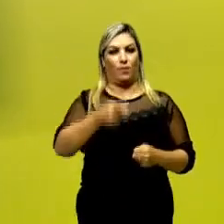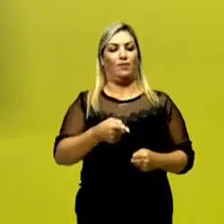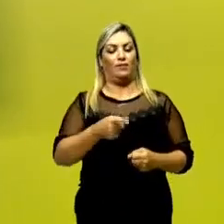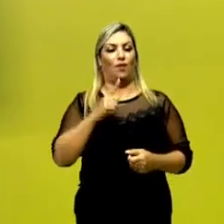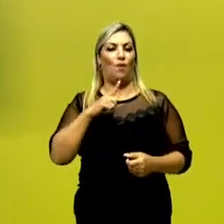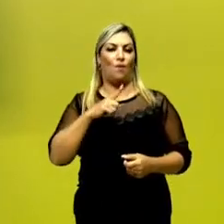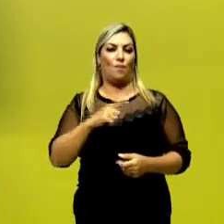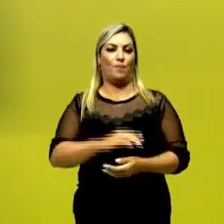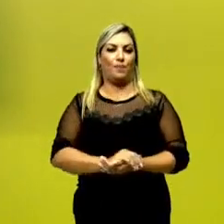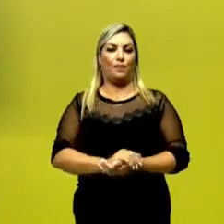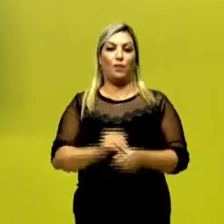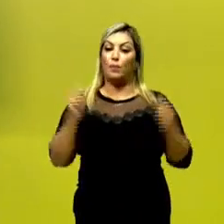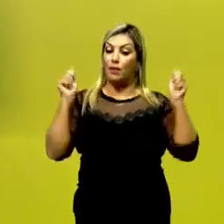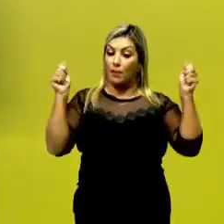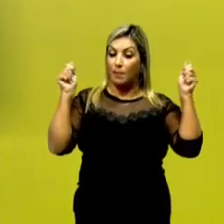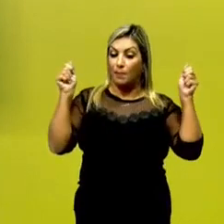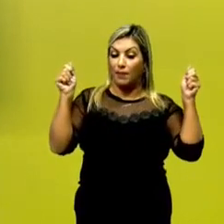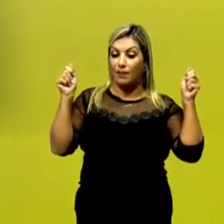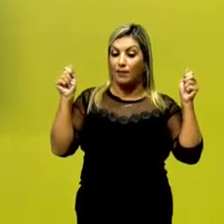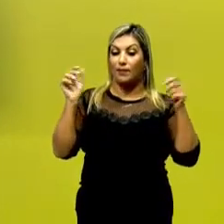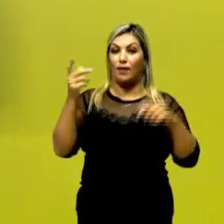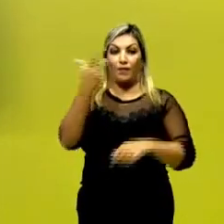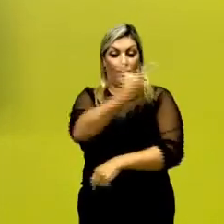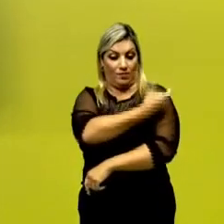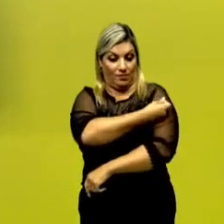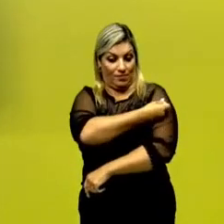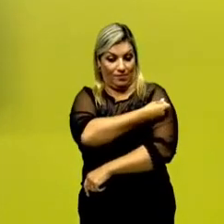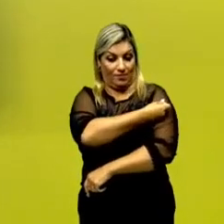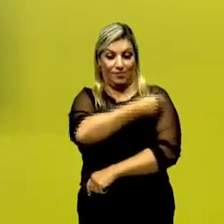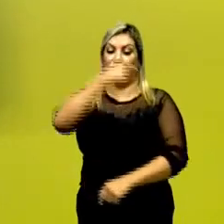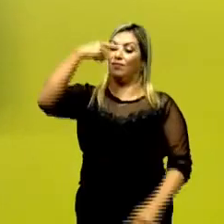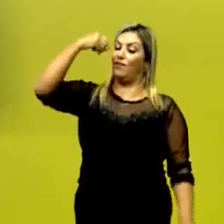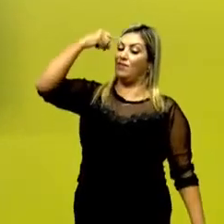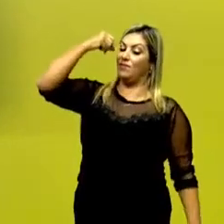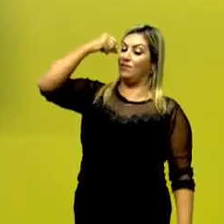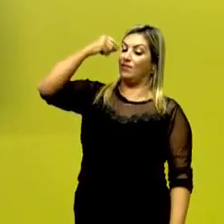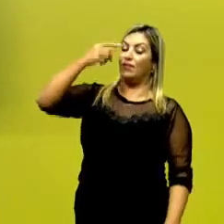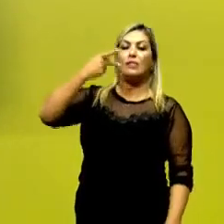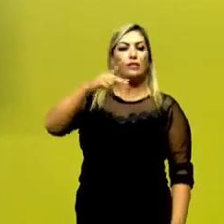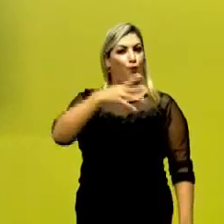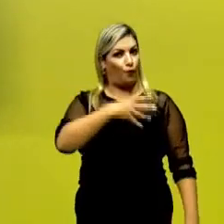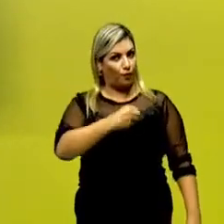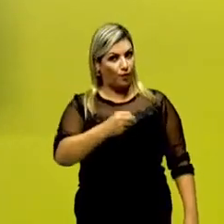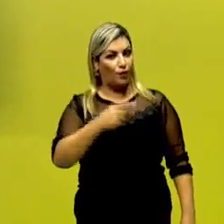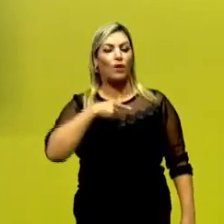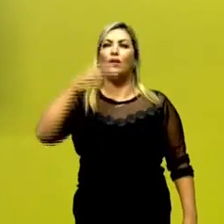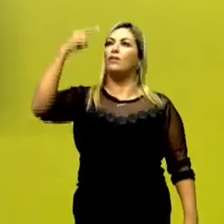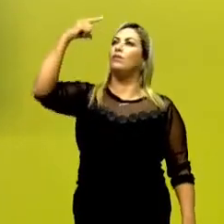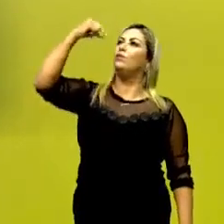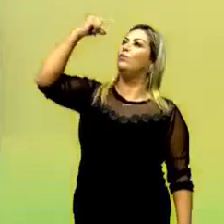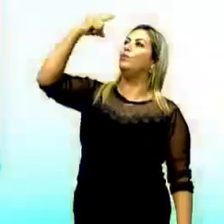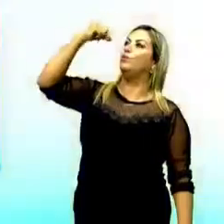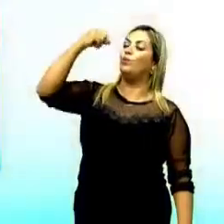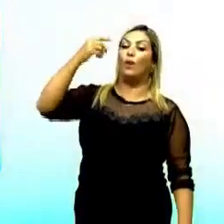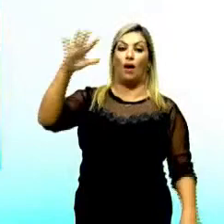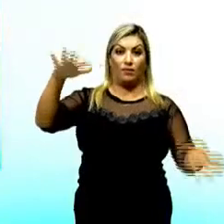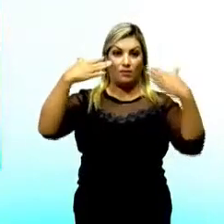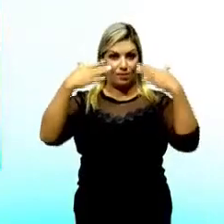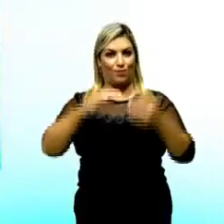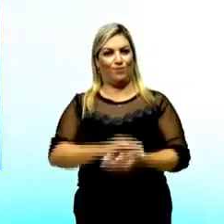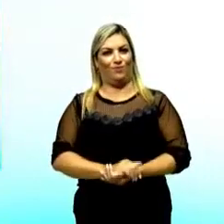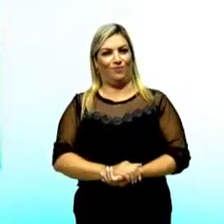trouxemos uma campanha sobre a vacina. O seu filho quer duas gotinhas da sua atenção.